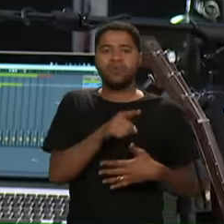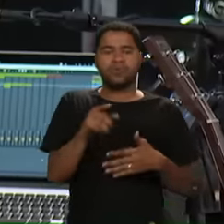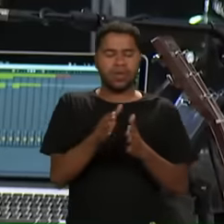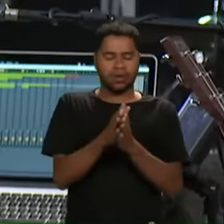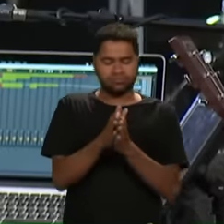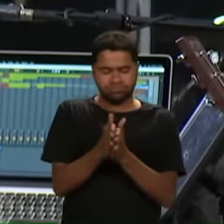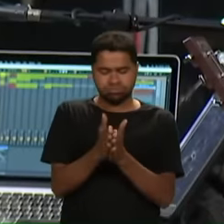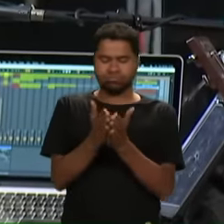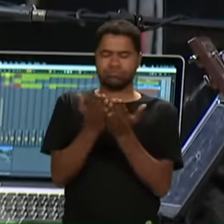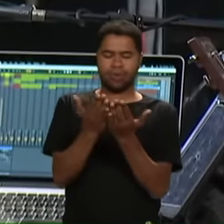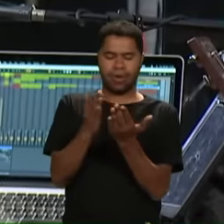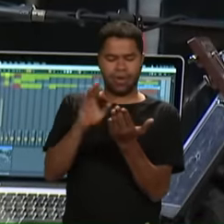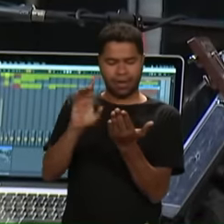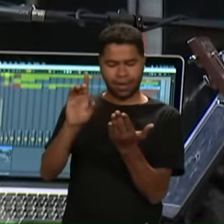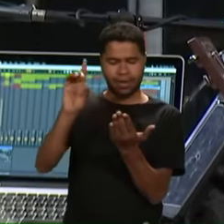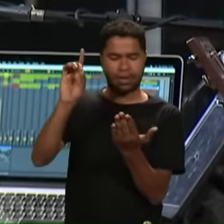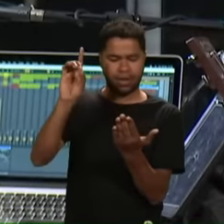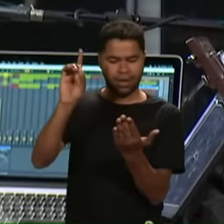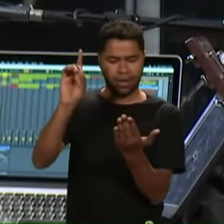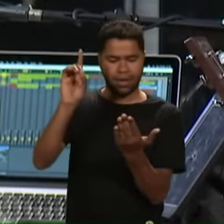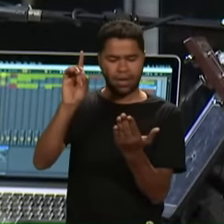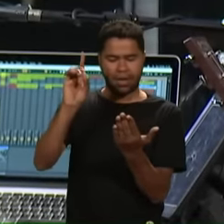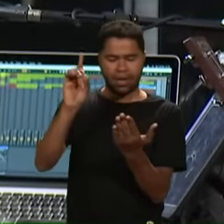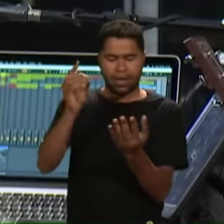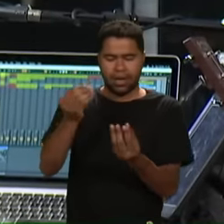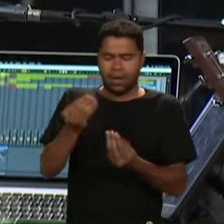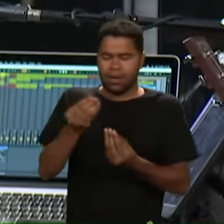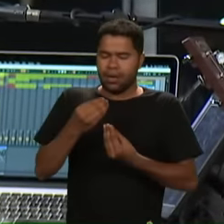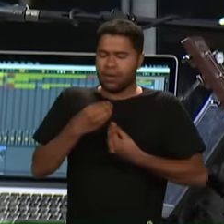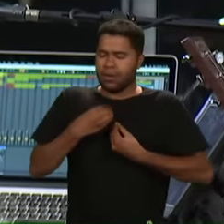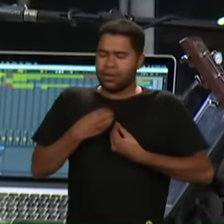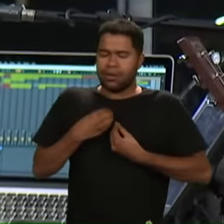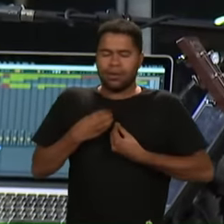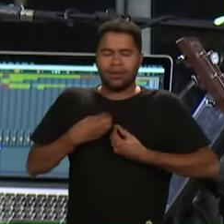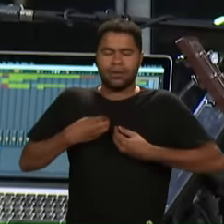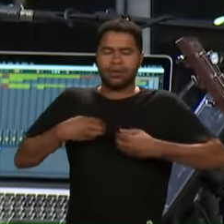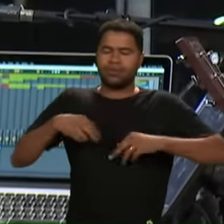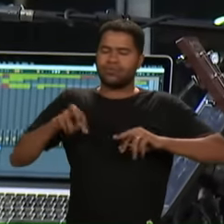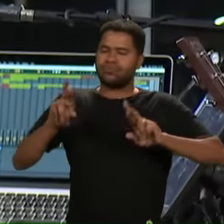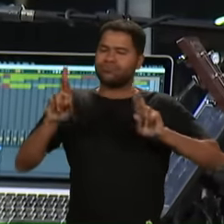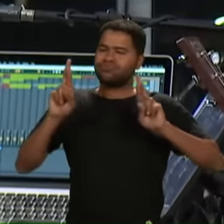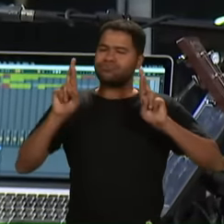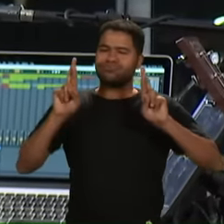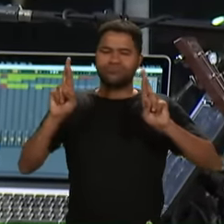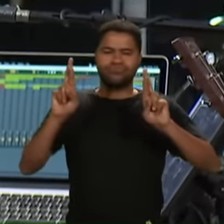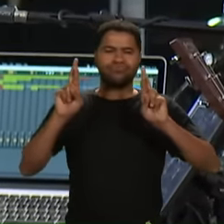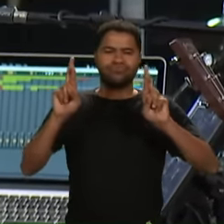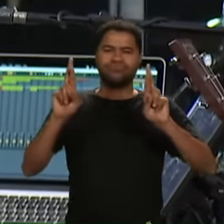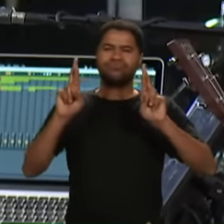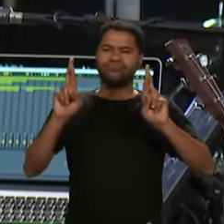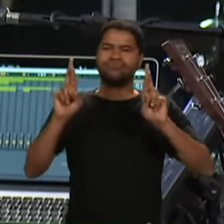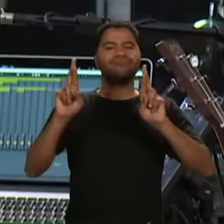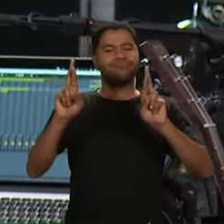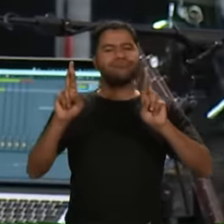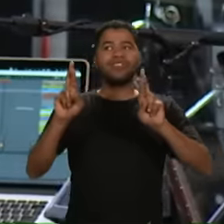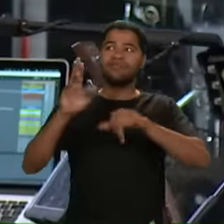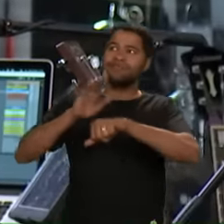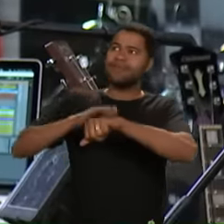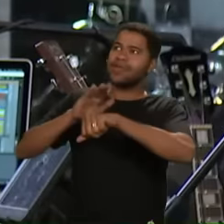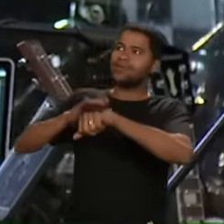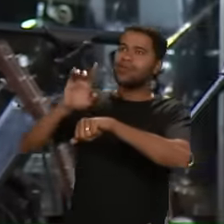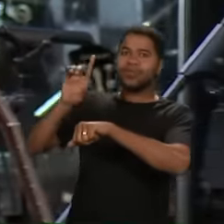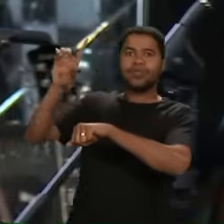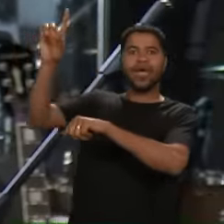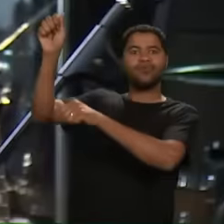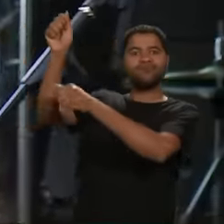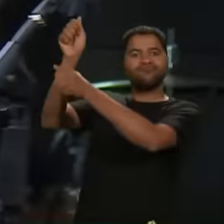Bíblia E naquela hora Brota Uma palavra Uma palavra Direta do coração De